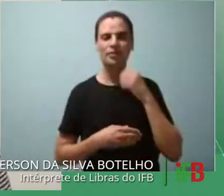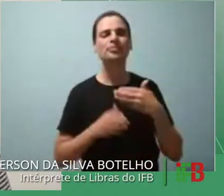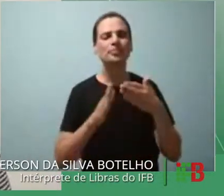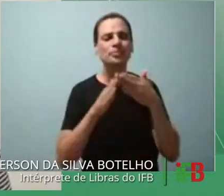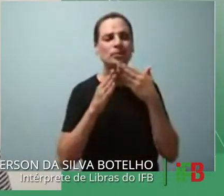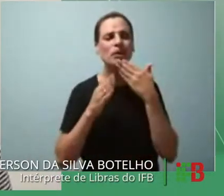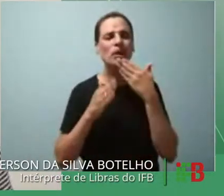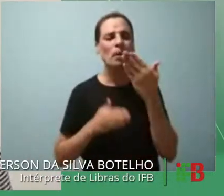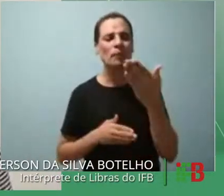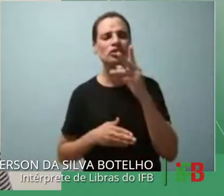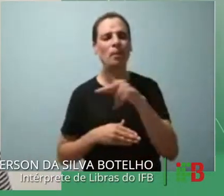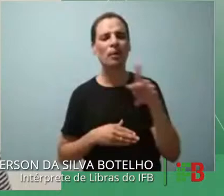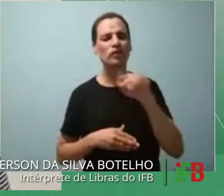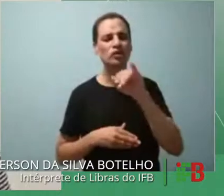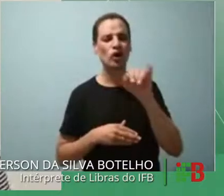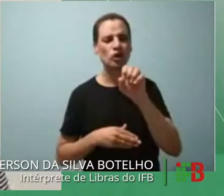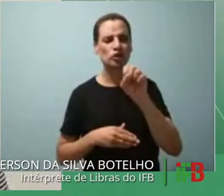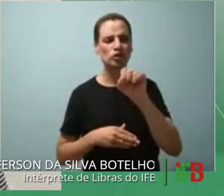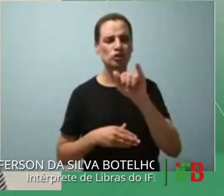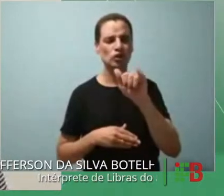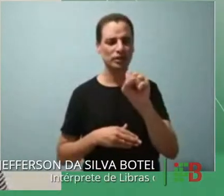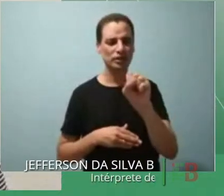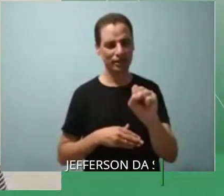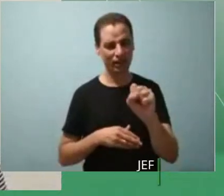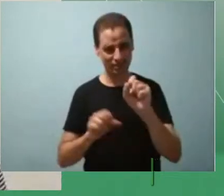iniciar minha apresentação